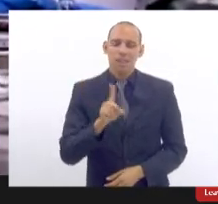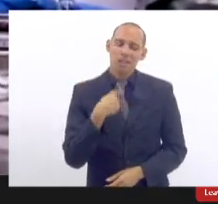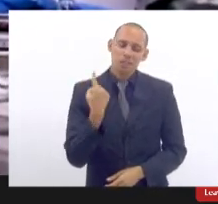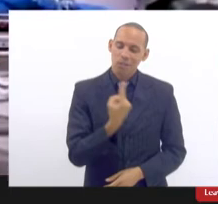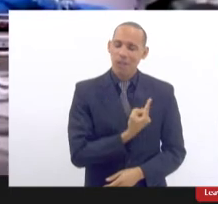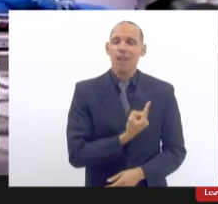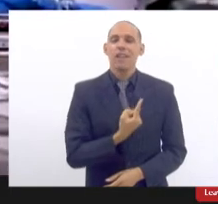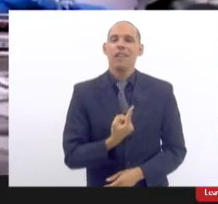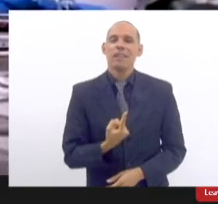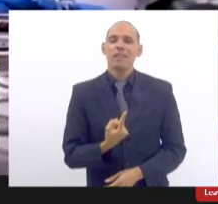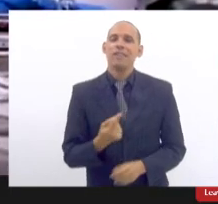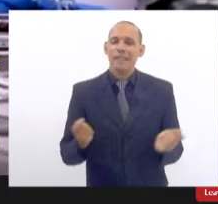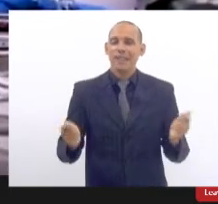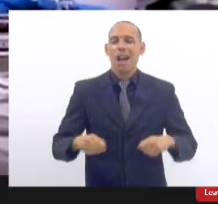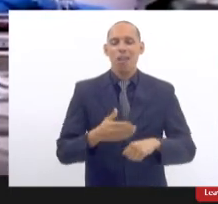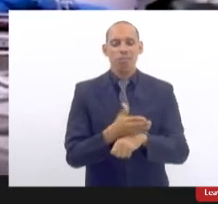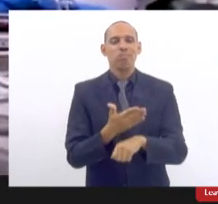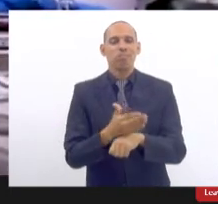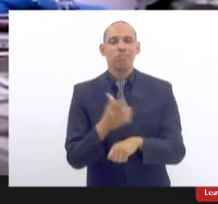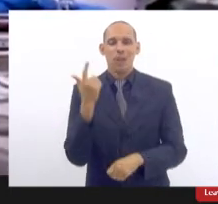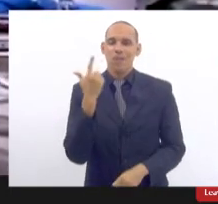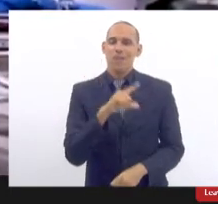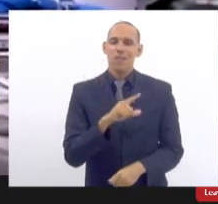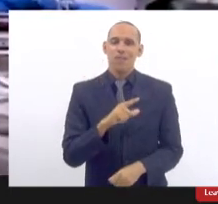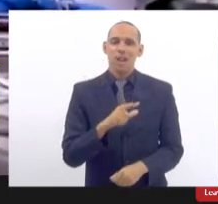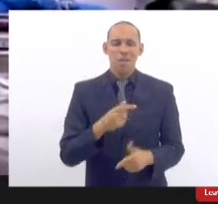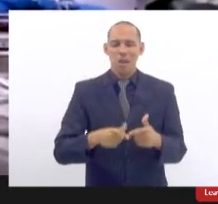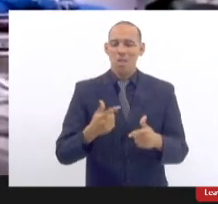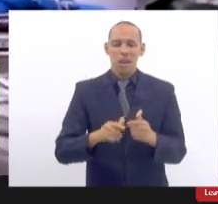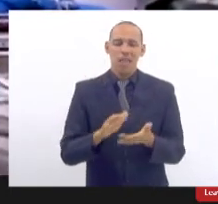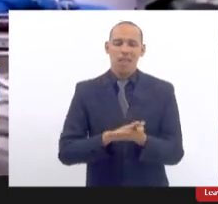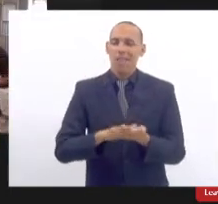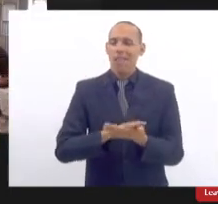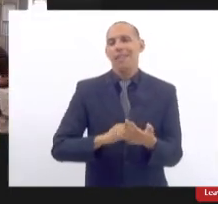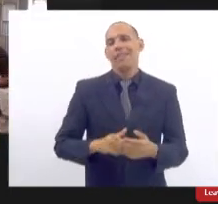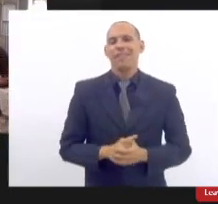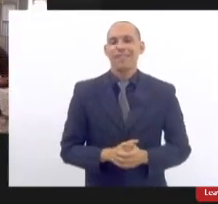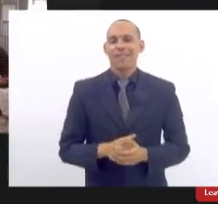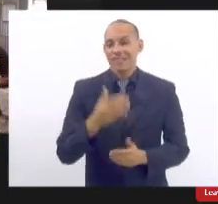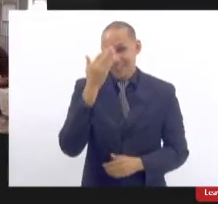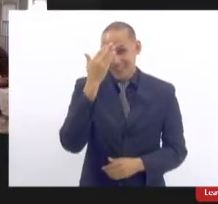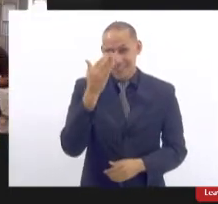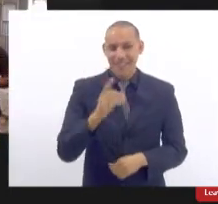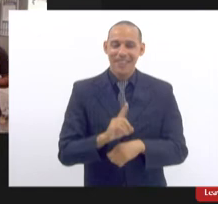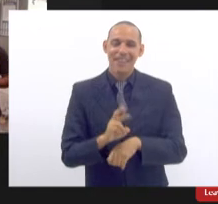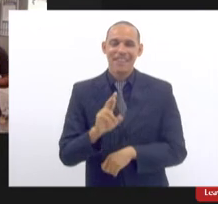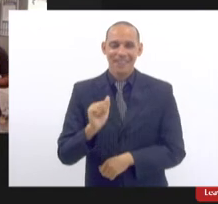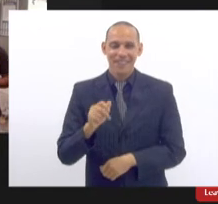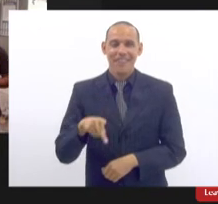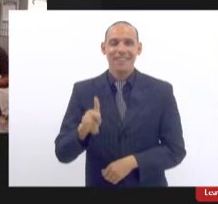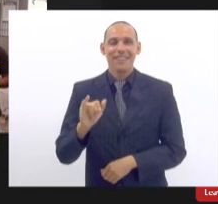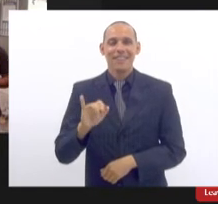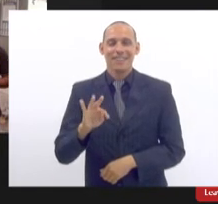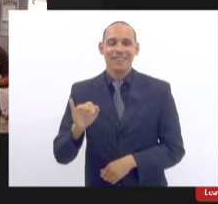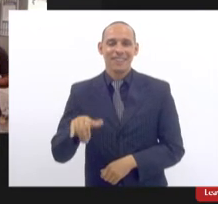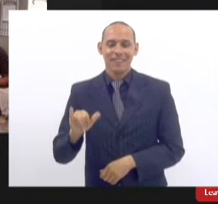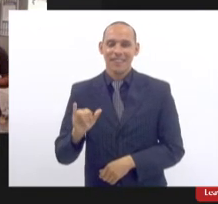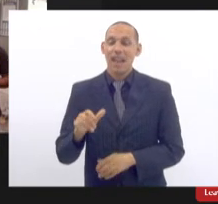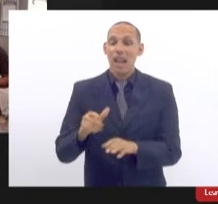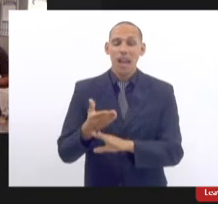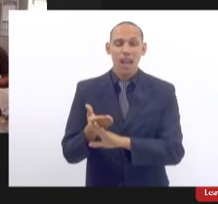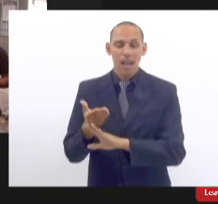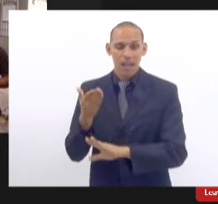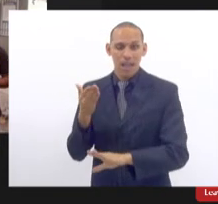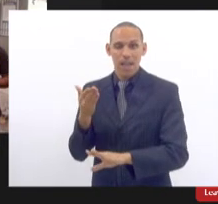colocar em prática sem grandes transtornos obrigada doutora Kitt antes de passar adiante deixa eu